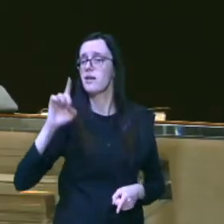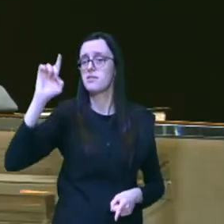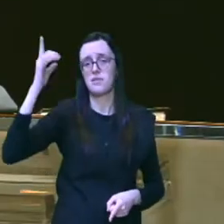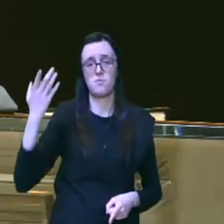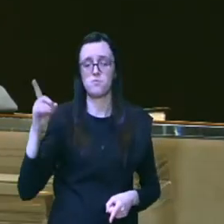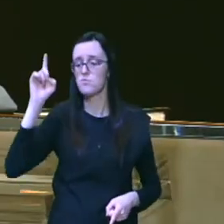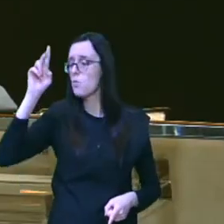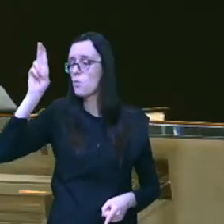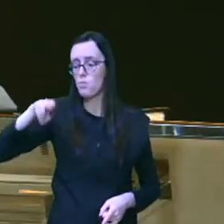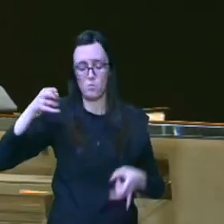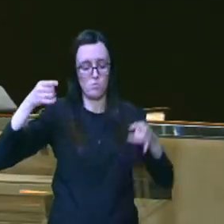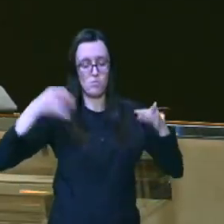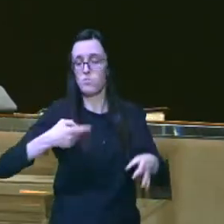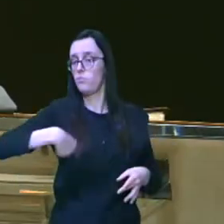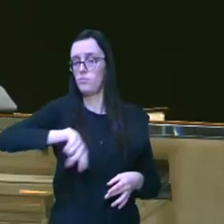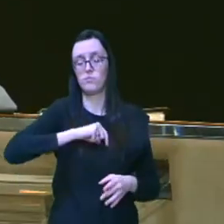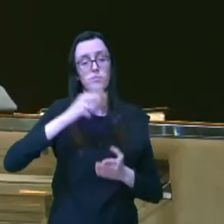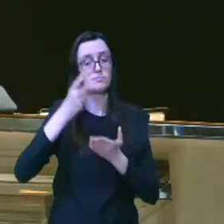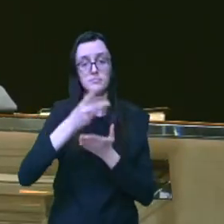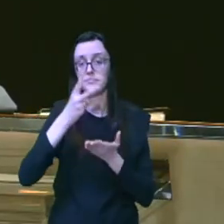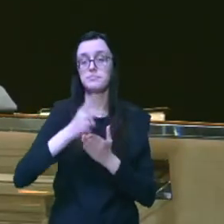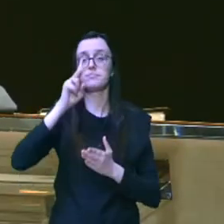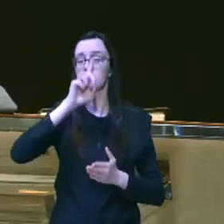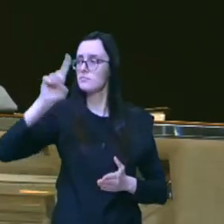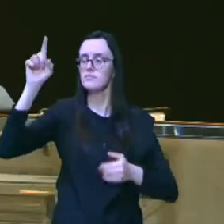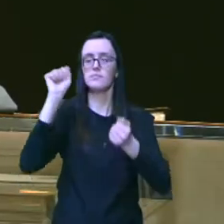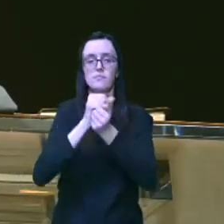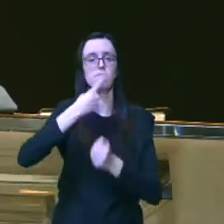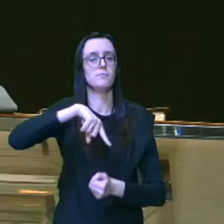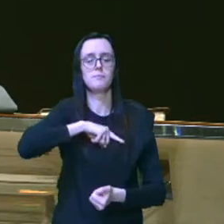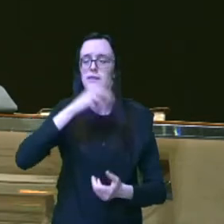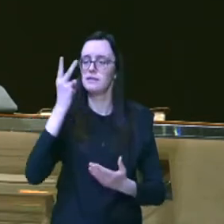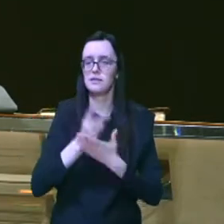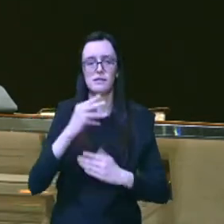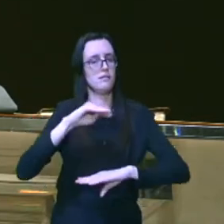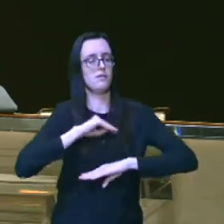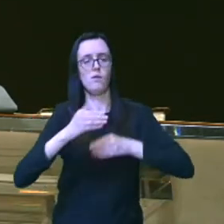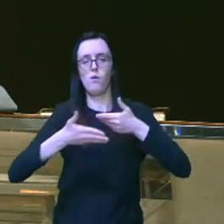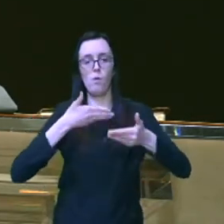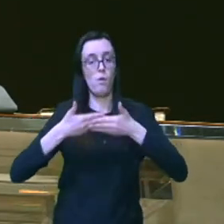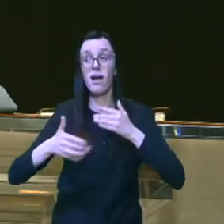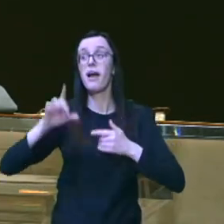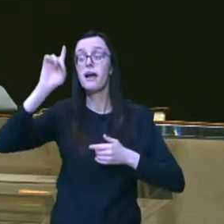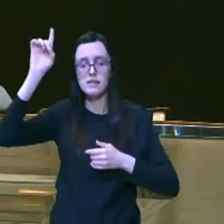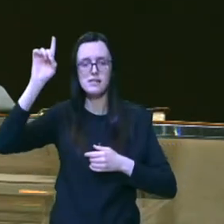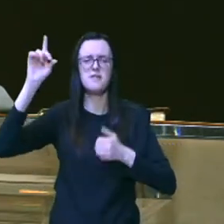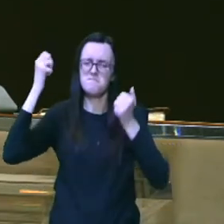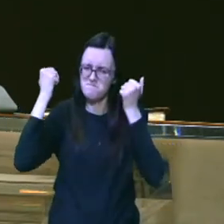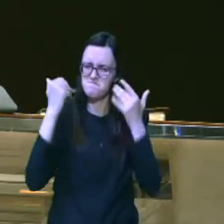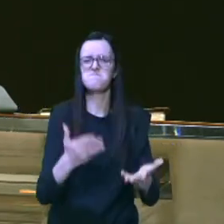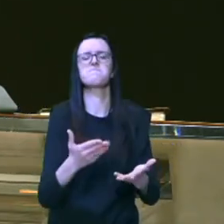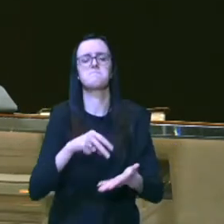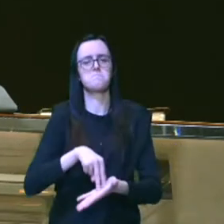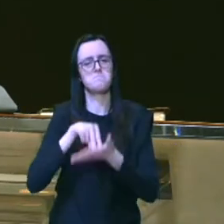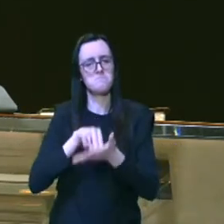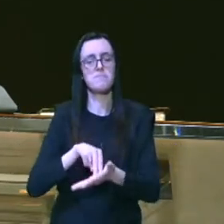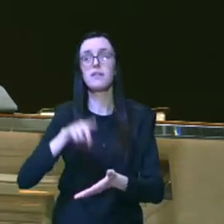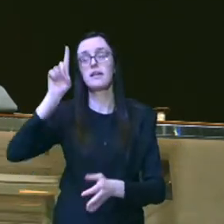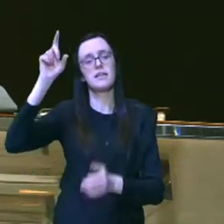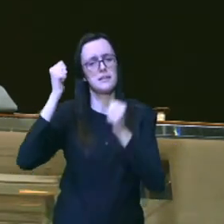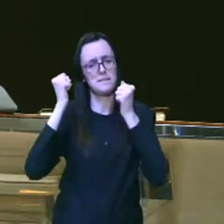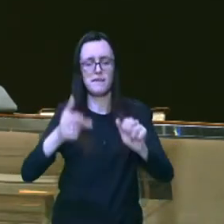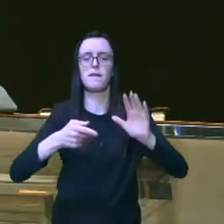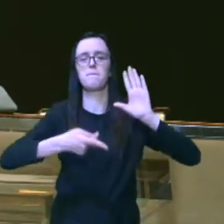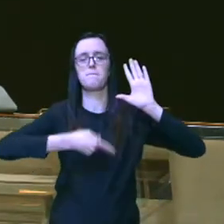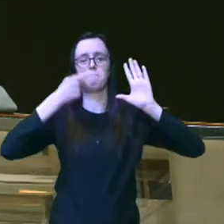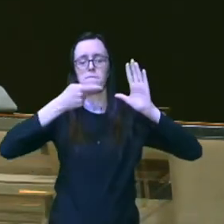que não nos desampara esse é o Deus que está conosco em todas as situações esse é o Deus que nos sustenta esse é o Deus que